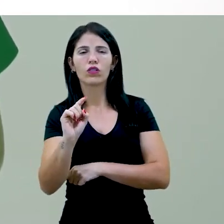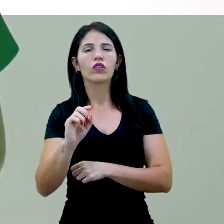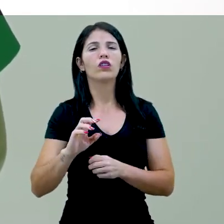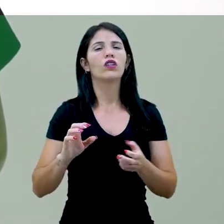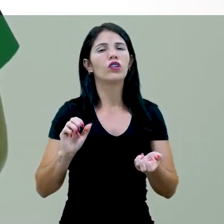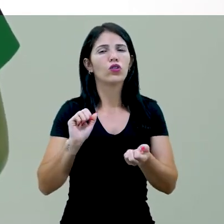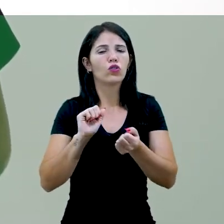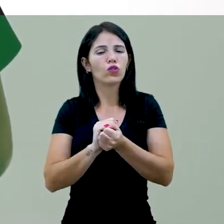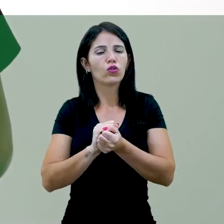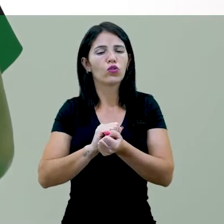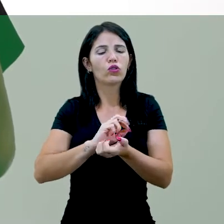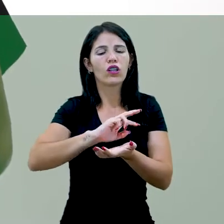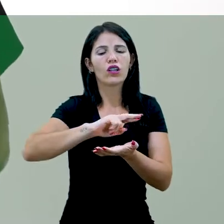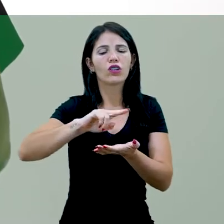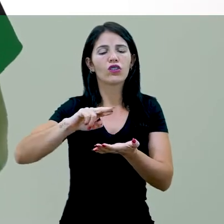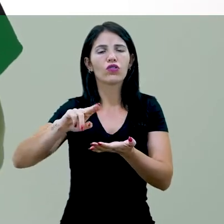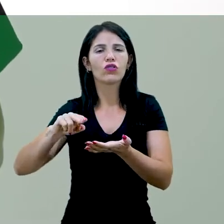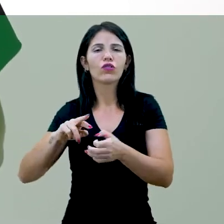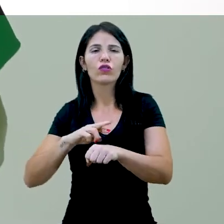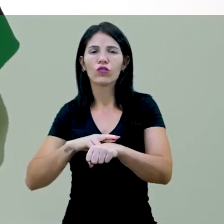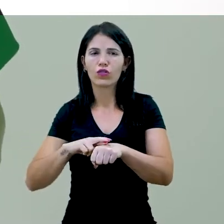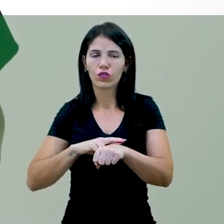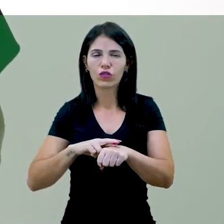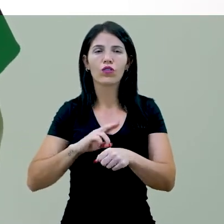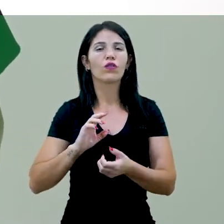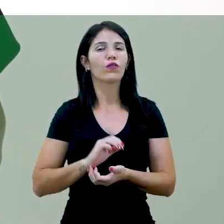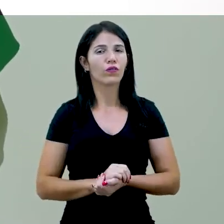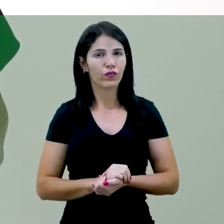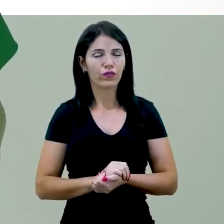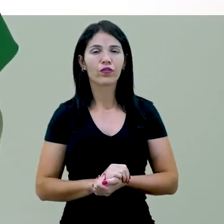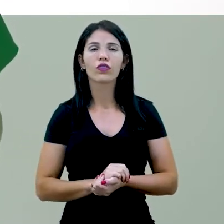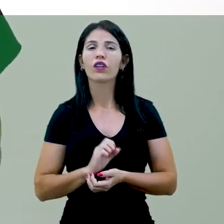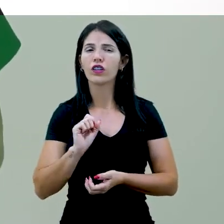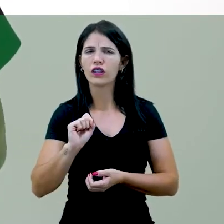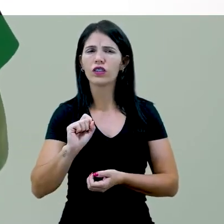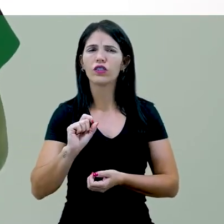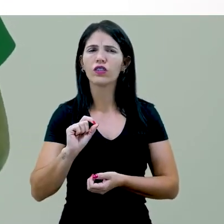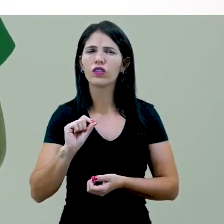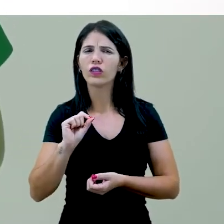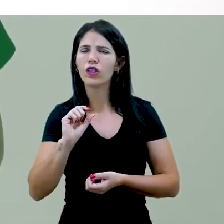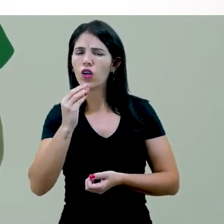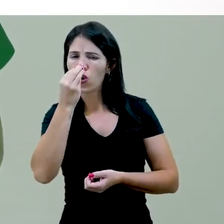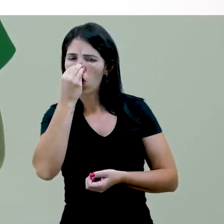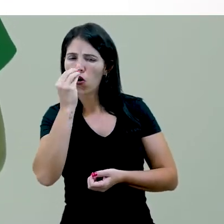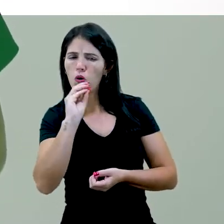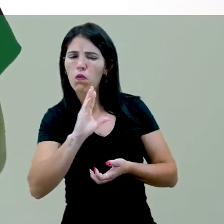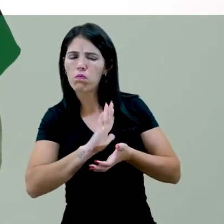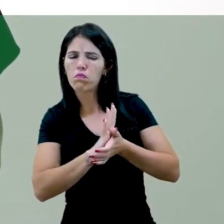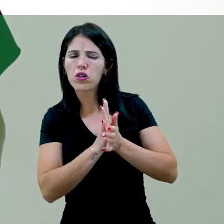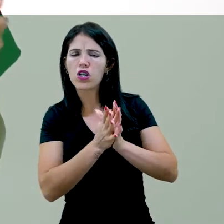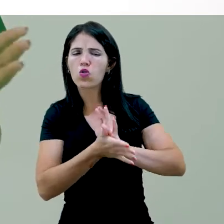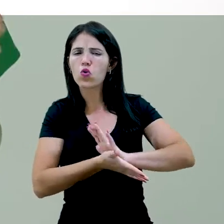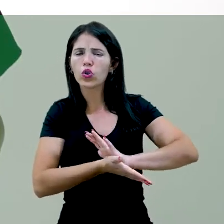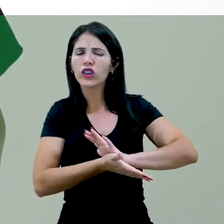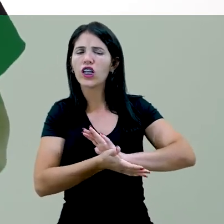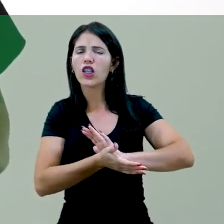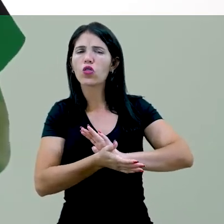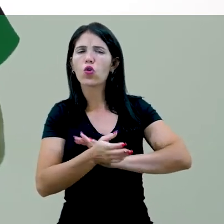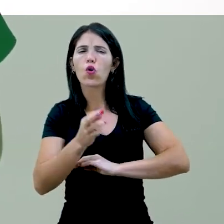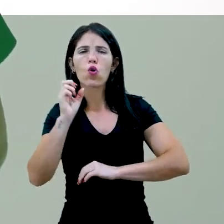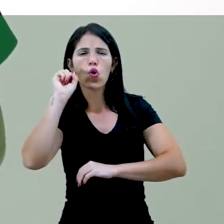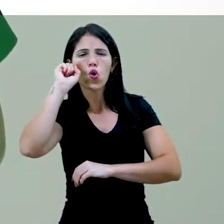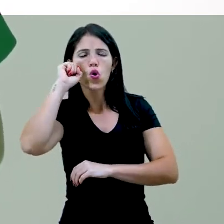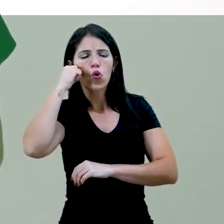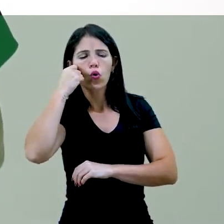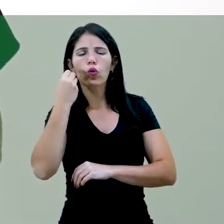raças. Dessa maneira, o racismo estrutural foi sendo construído como um processo histórico, que, segundo Pires